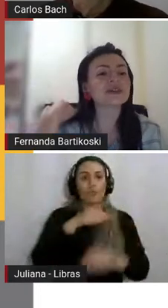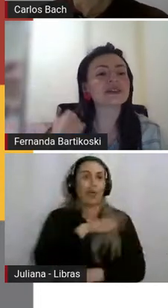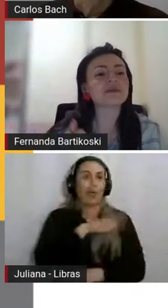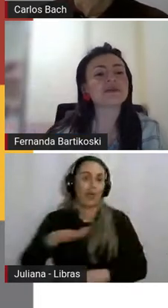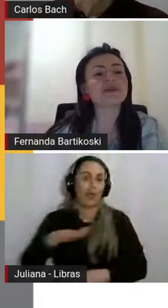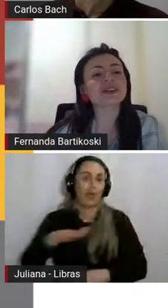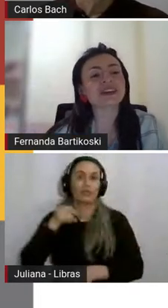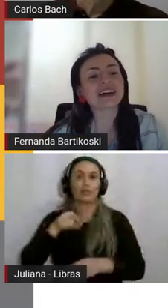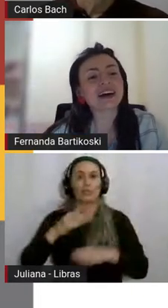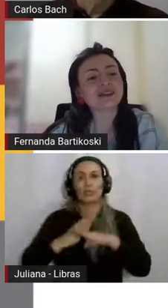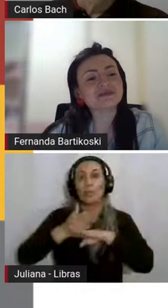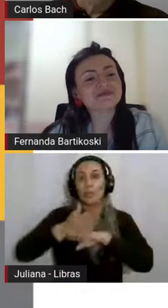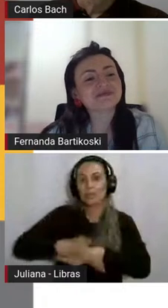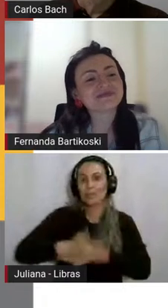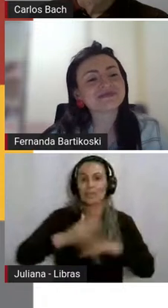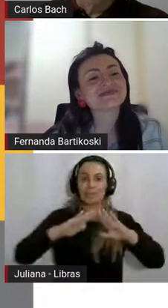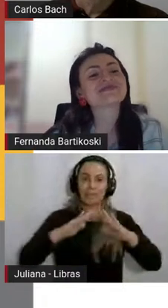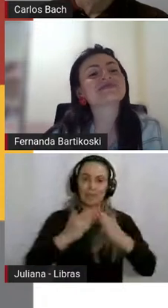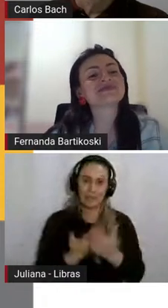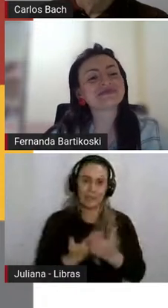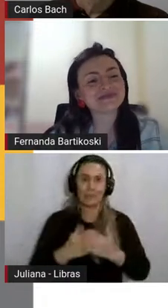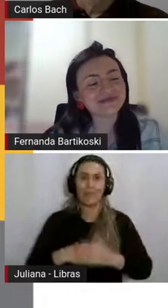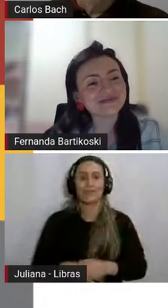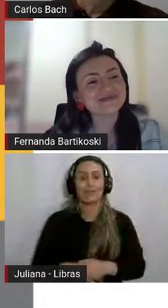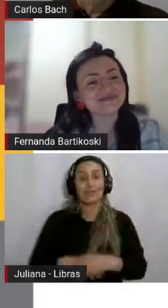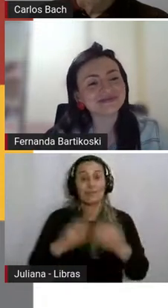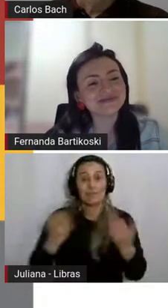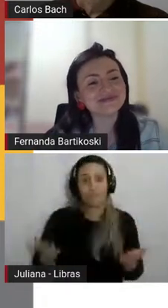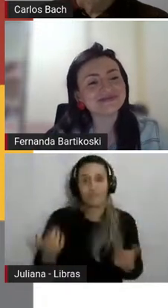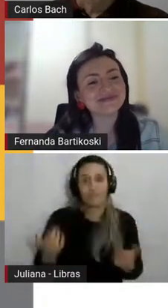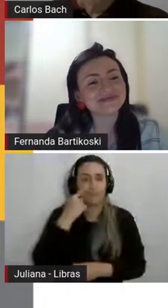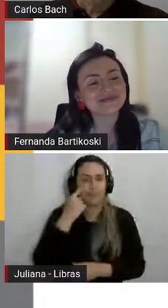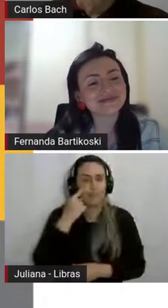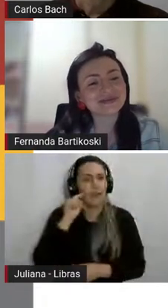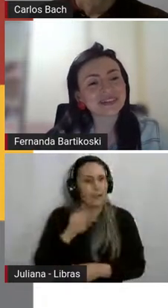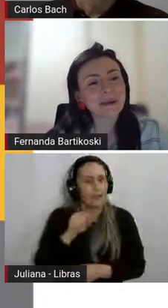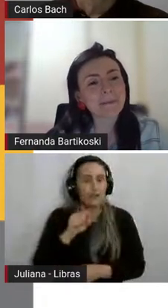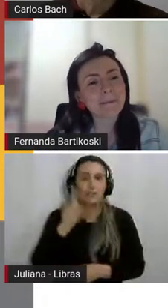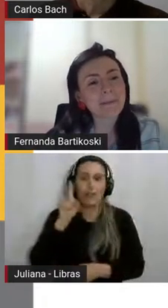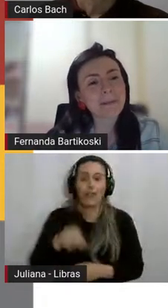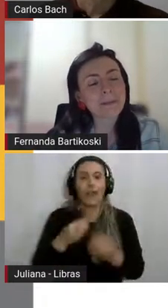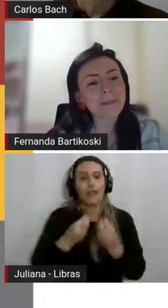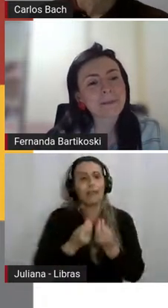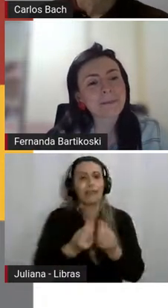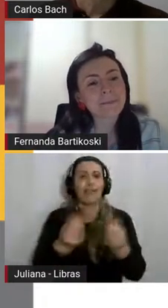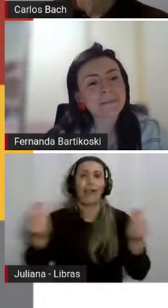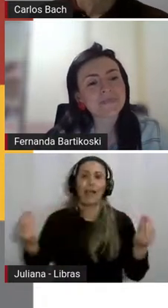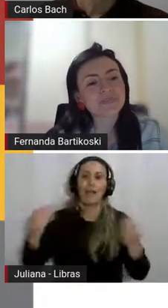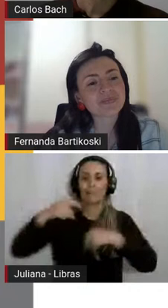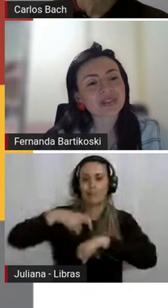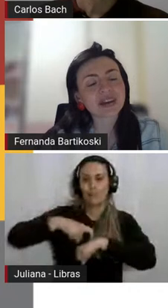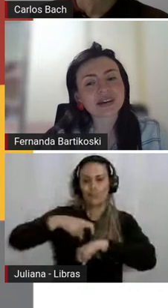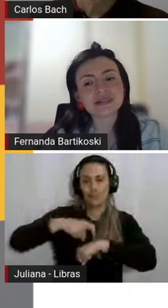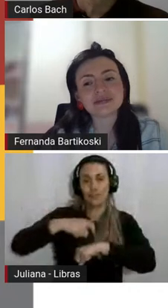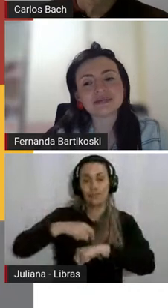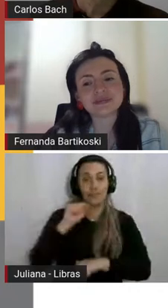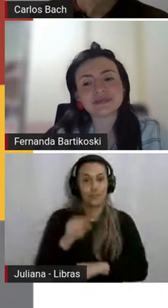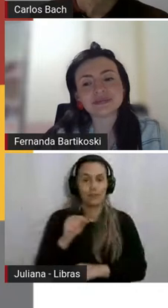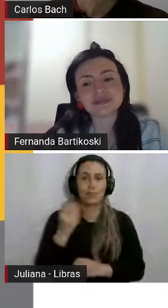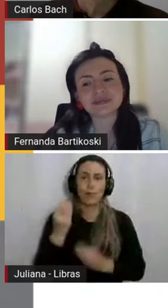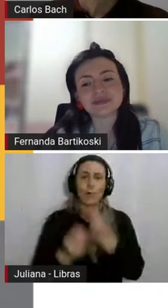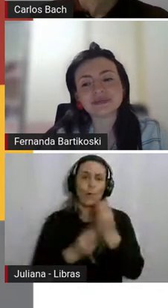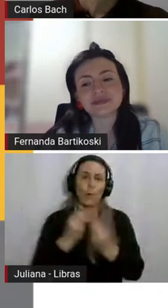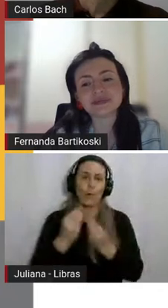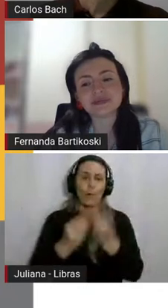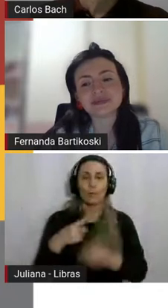É isso. Nossa, muito legal. construiu esse momento, né? Isso é lindo. Como é que a gente se coloca, como é que o aluno